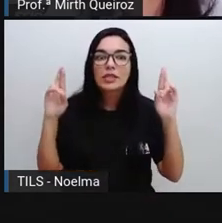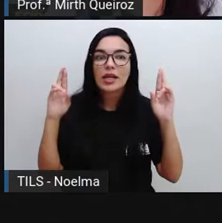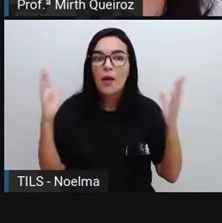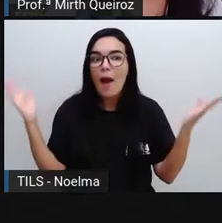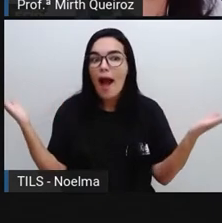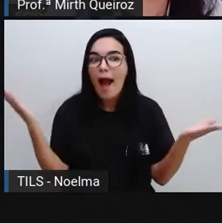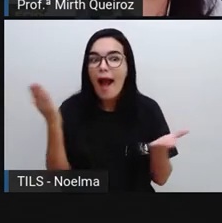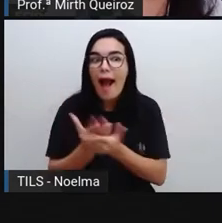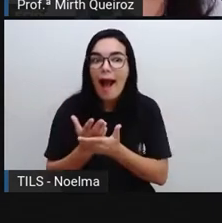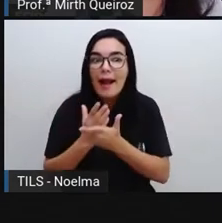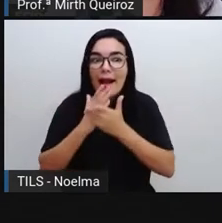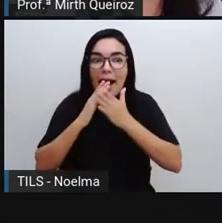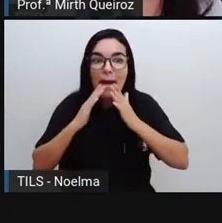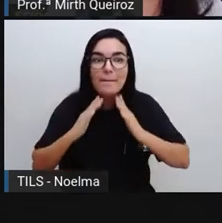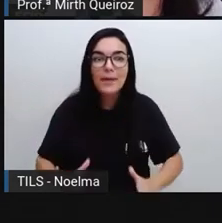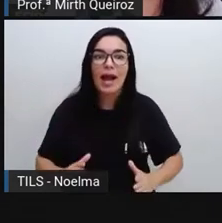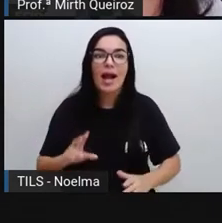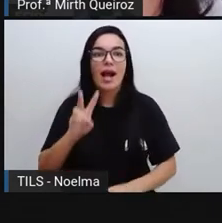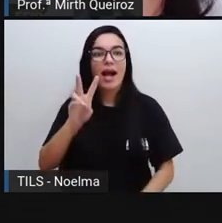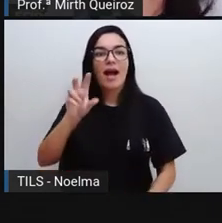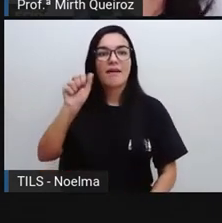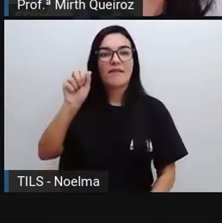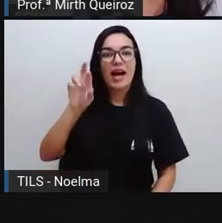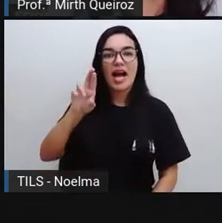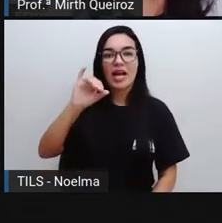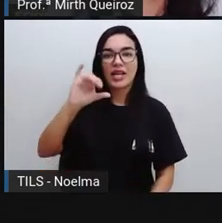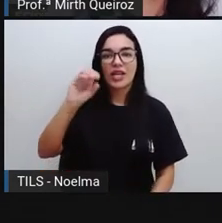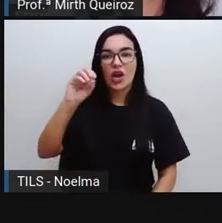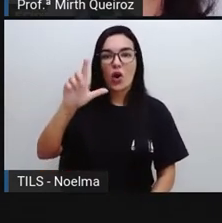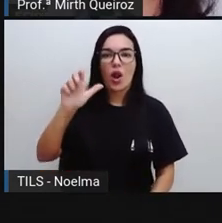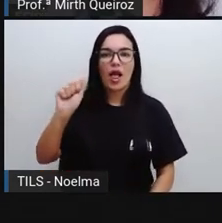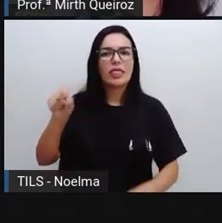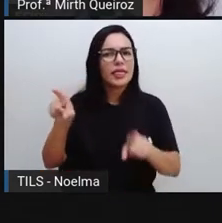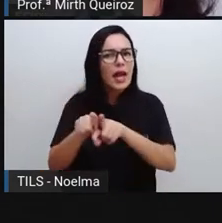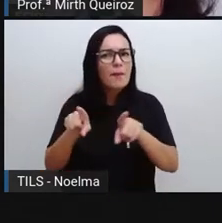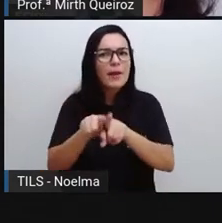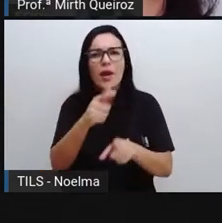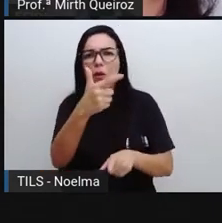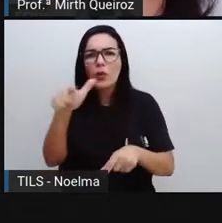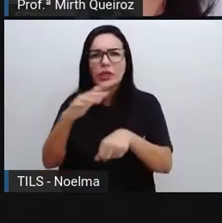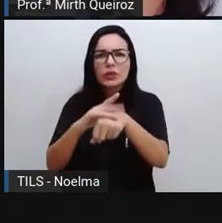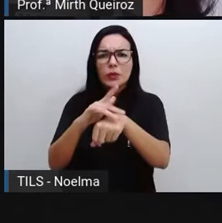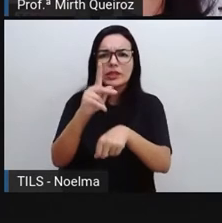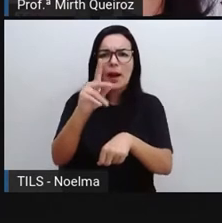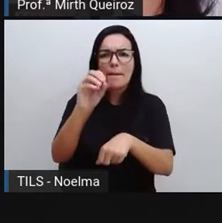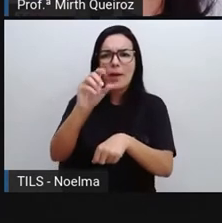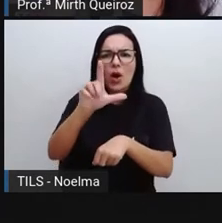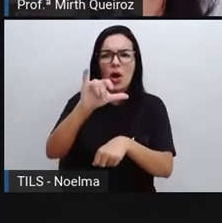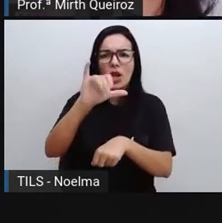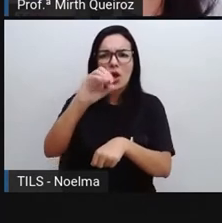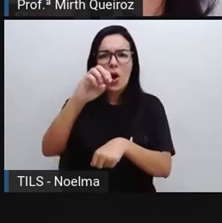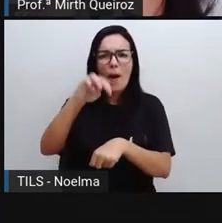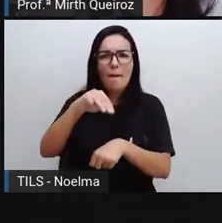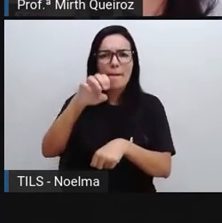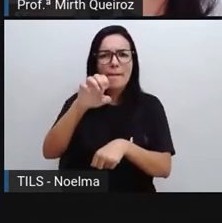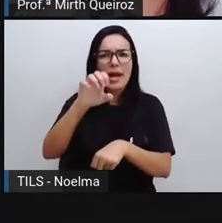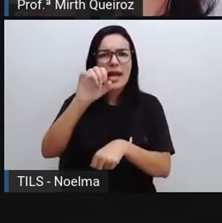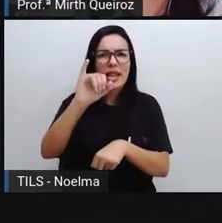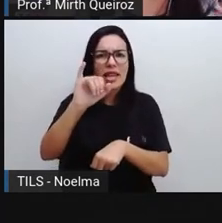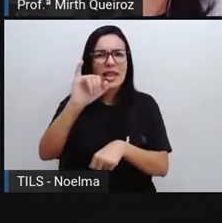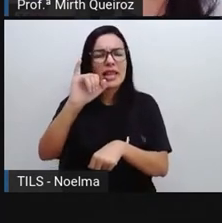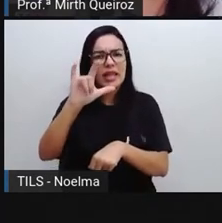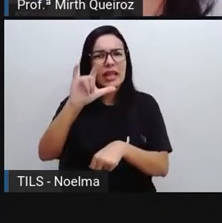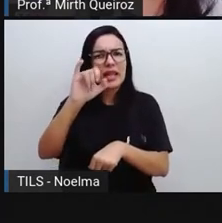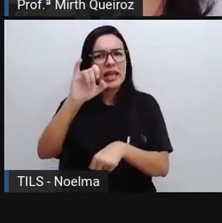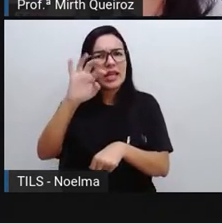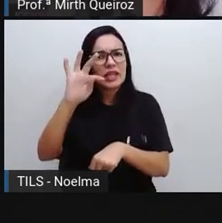E isso aconteceu também com a poliomelite. Hoje, a gente já tem um controle contra o sarampo, um controle da tuberculose,